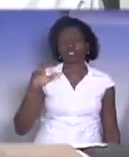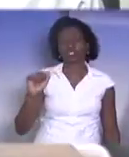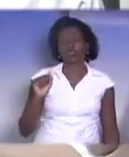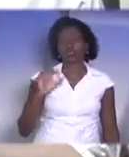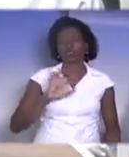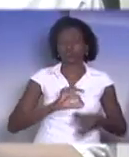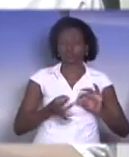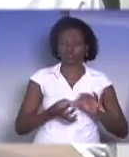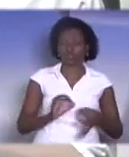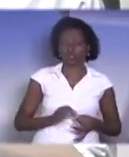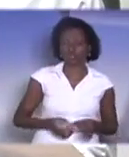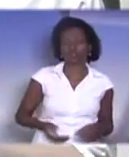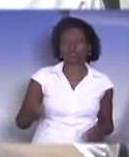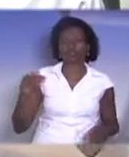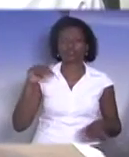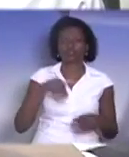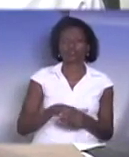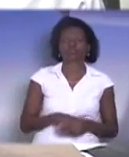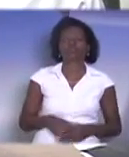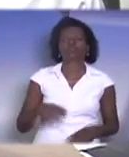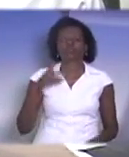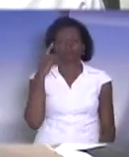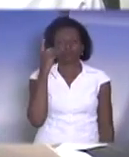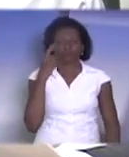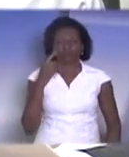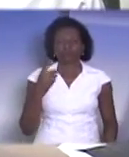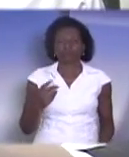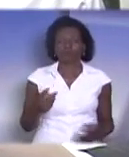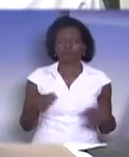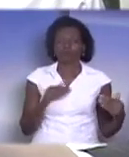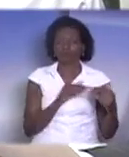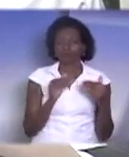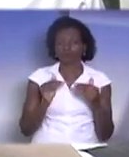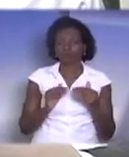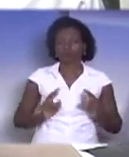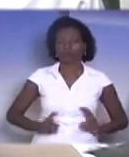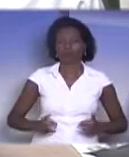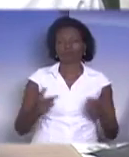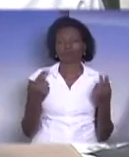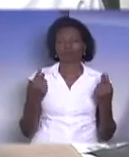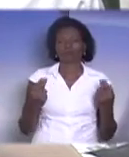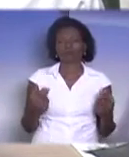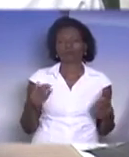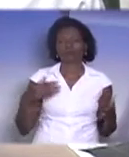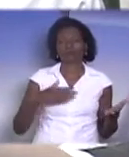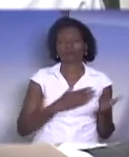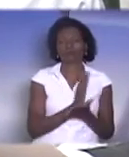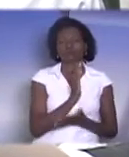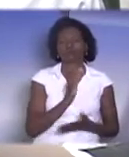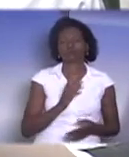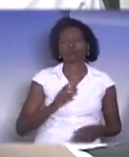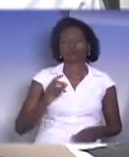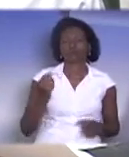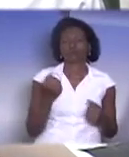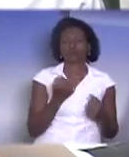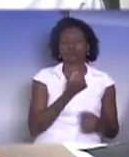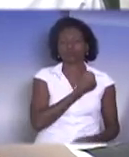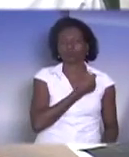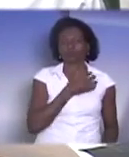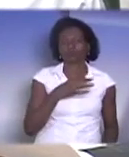Em votação por hora de lei número 4 de 2017, senhores deputados e senhores deputados, forem de acordo, permaneçam como se encontram. Aprovado. Em número 2,